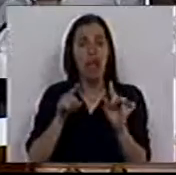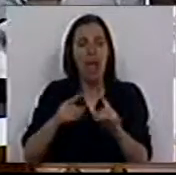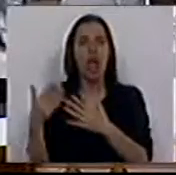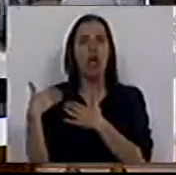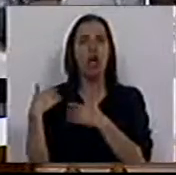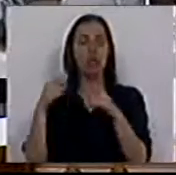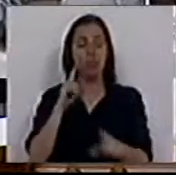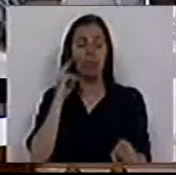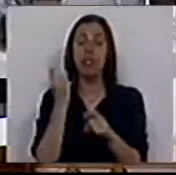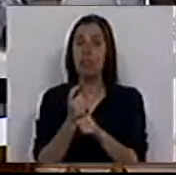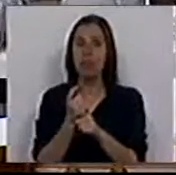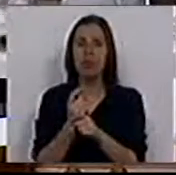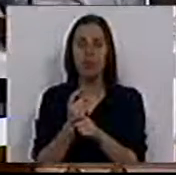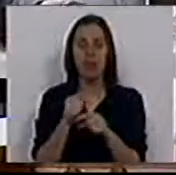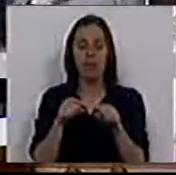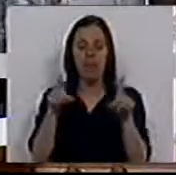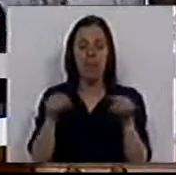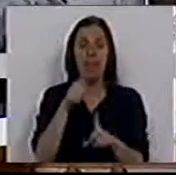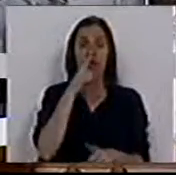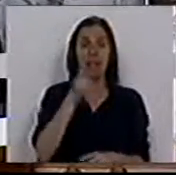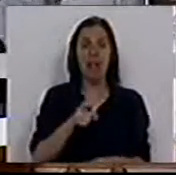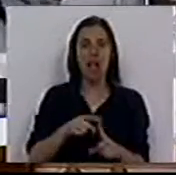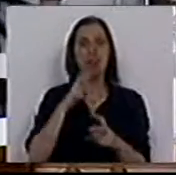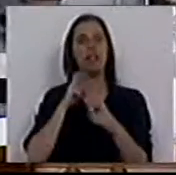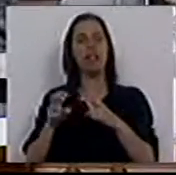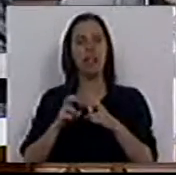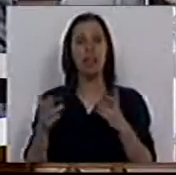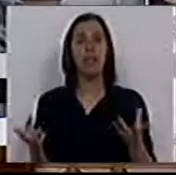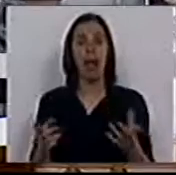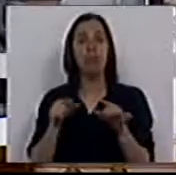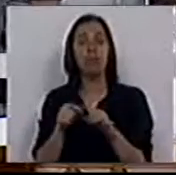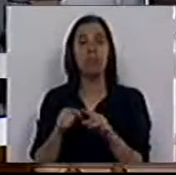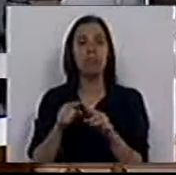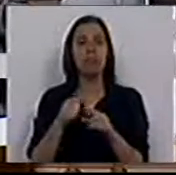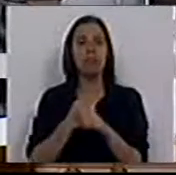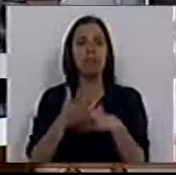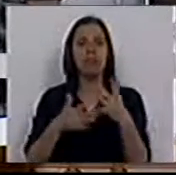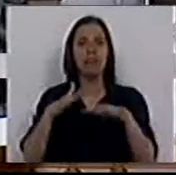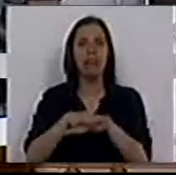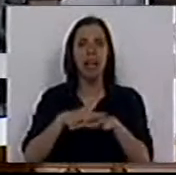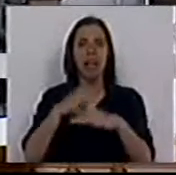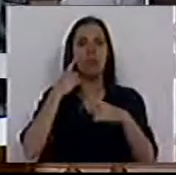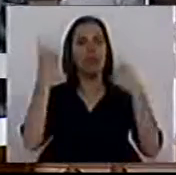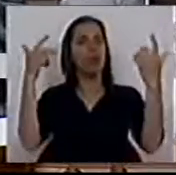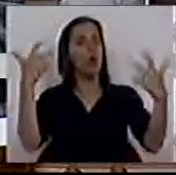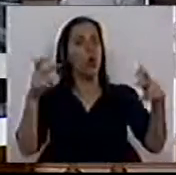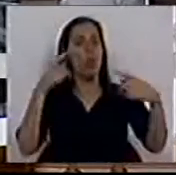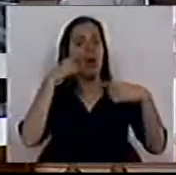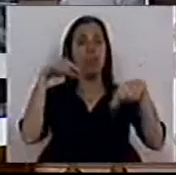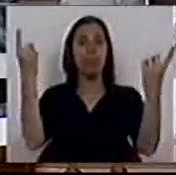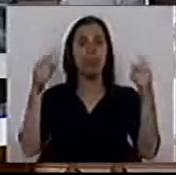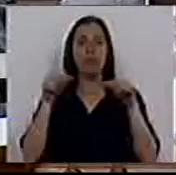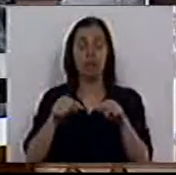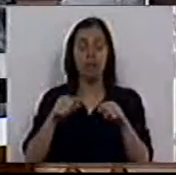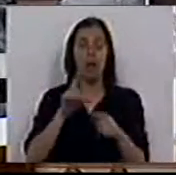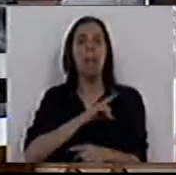assim a responsabilidade de inspecionar instalações de gás e de eletricidade, nomeadamente em operações de rede em vias públicas. Aqui falamos